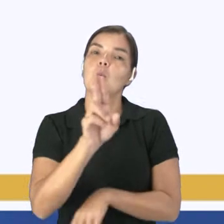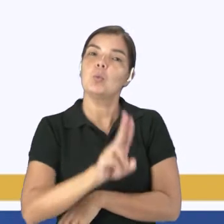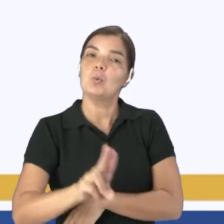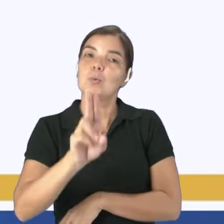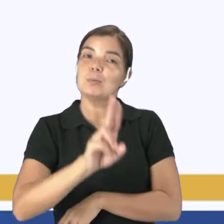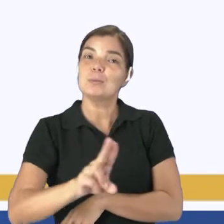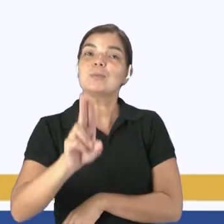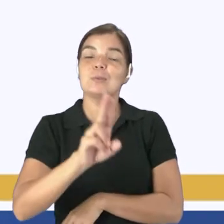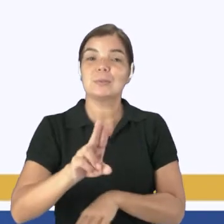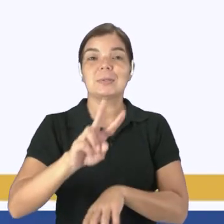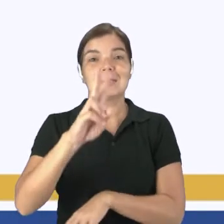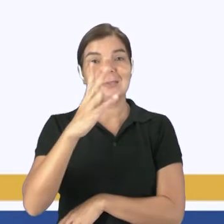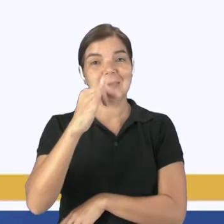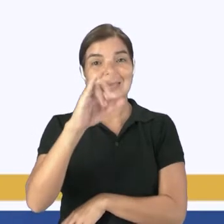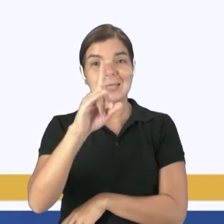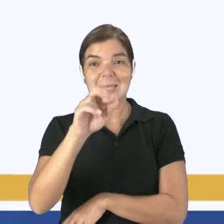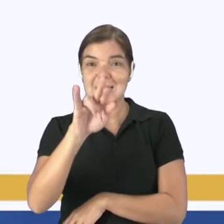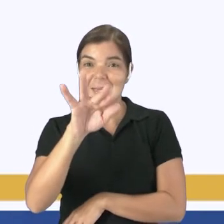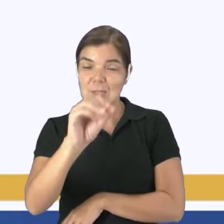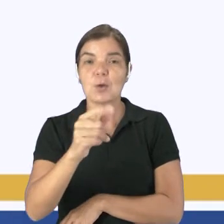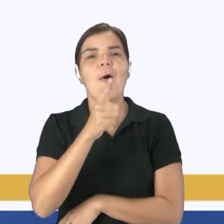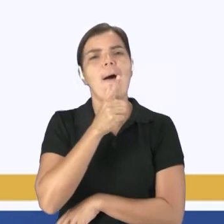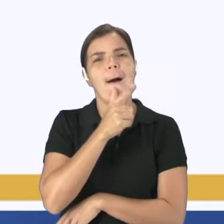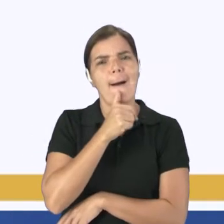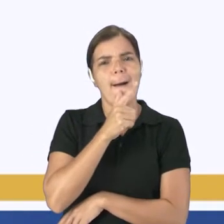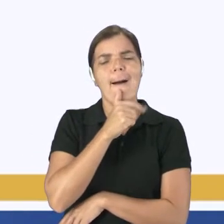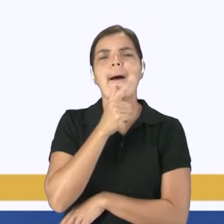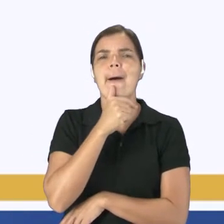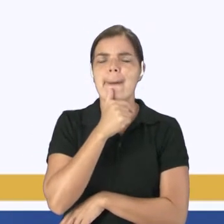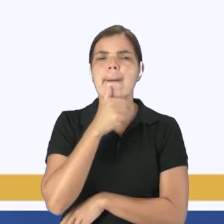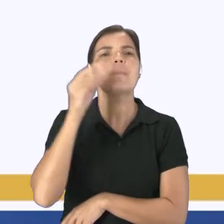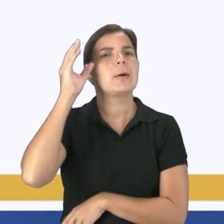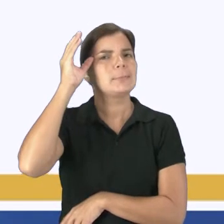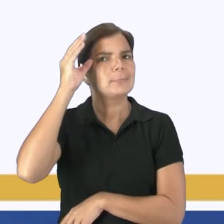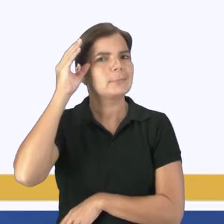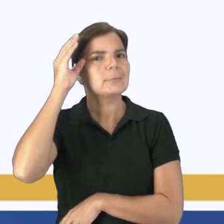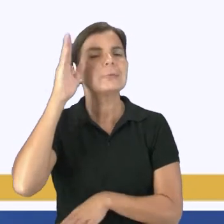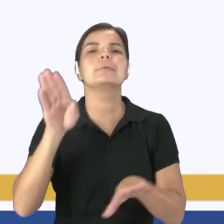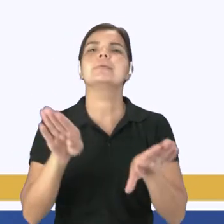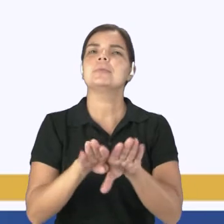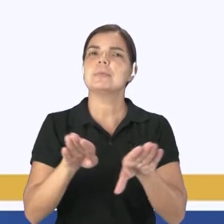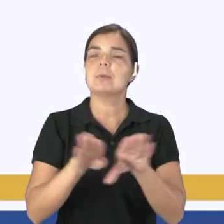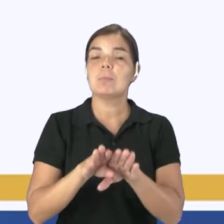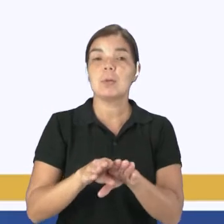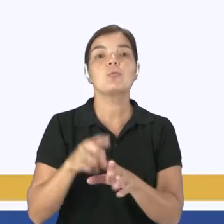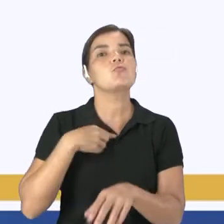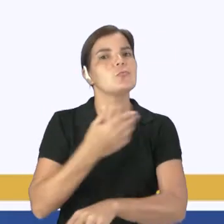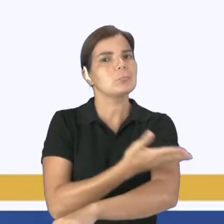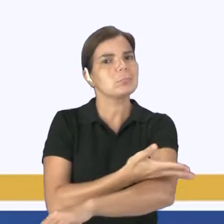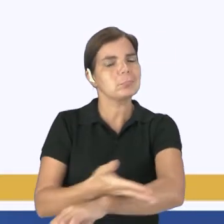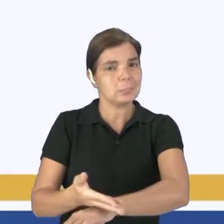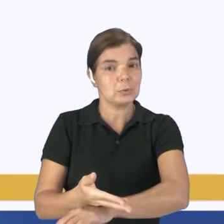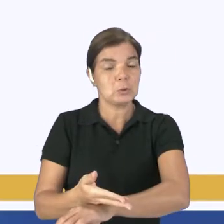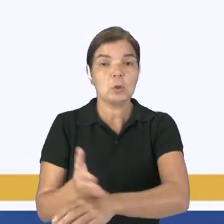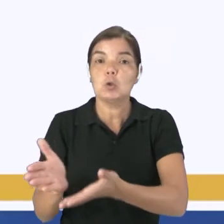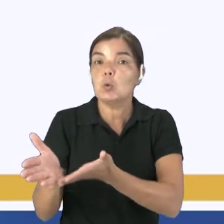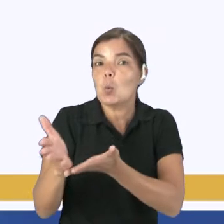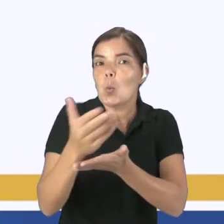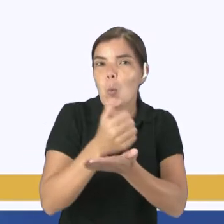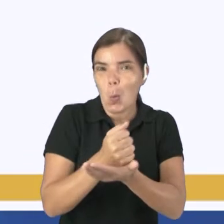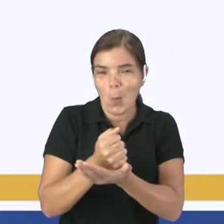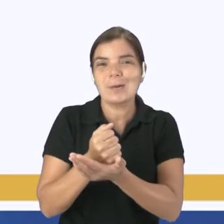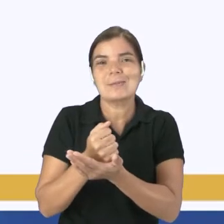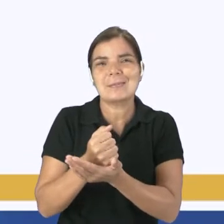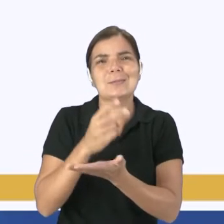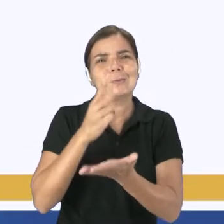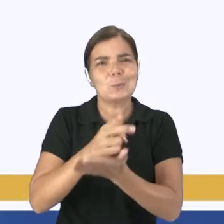hídricos, né? A utilização da água de uma forma mais consciente, e também criar o hábito de coleta seletiva do lixo, porque muito do